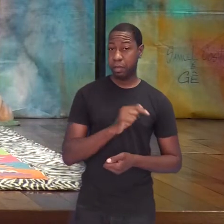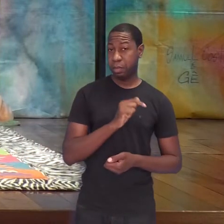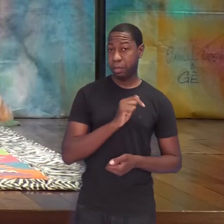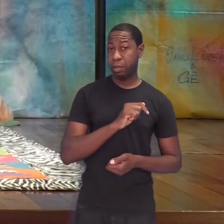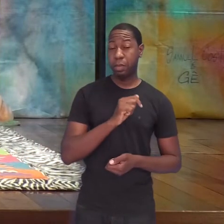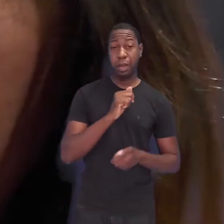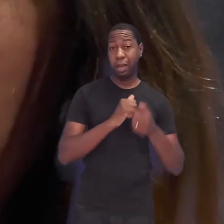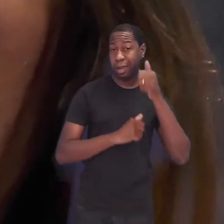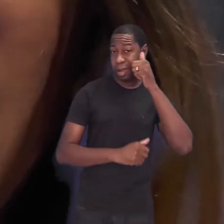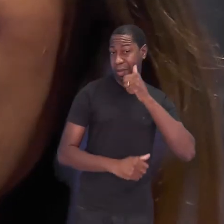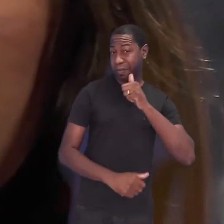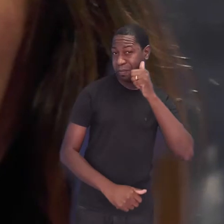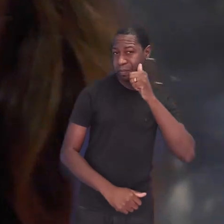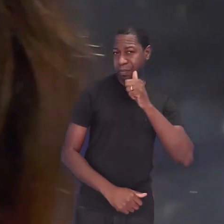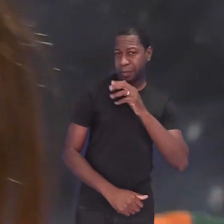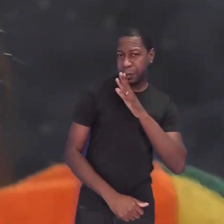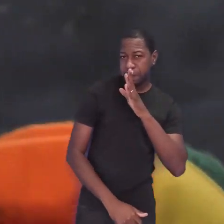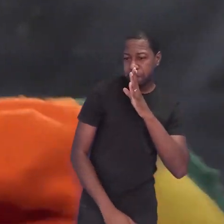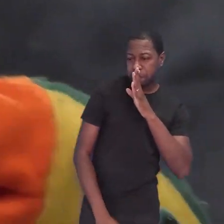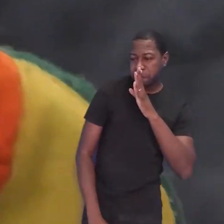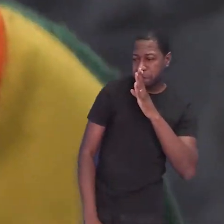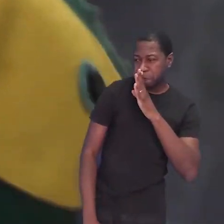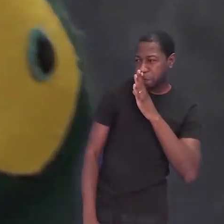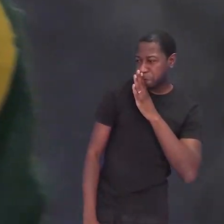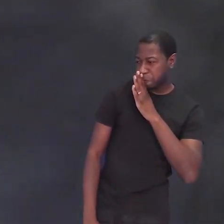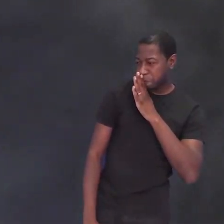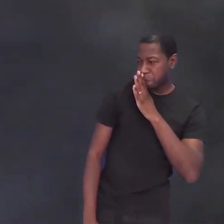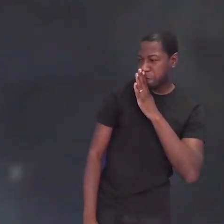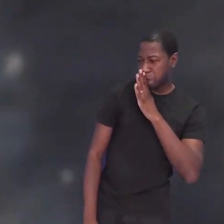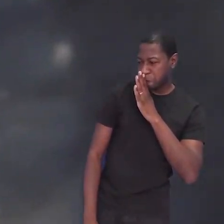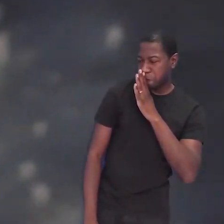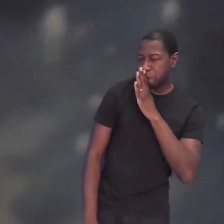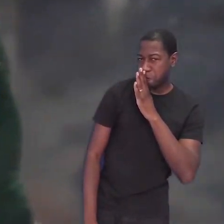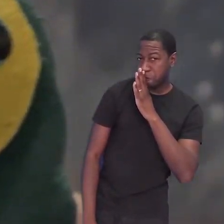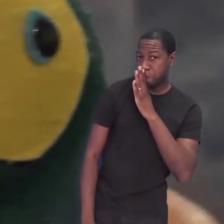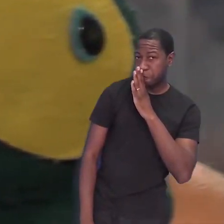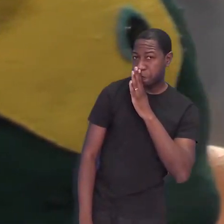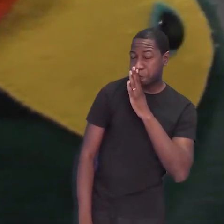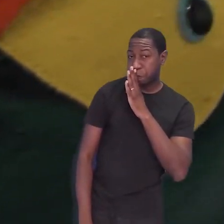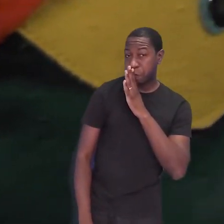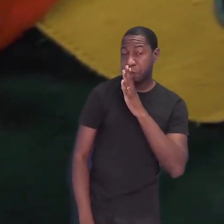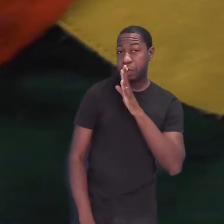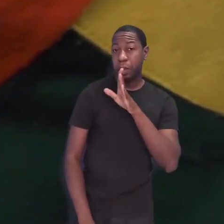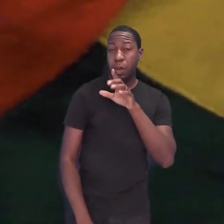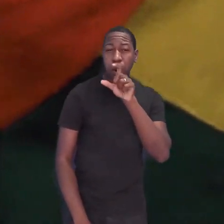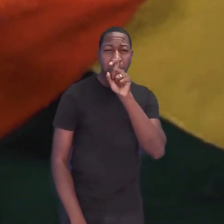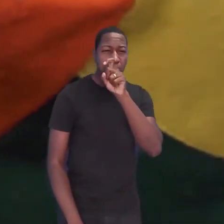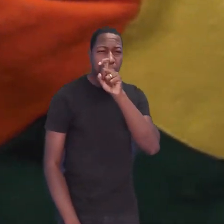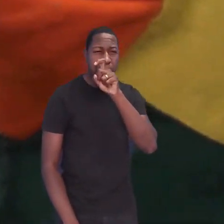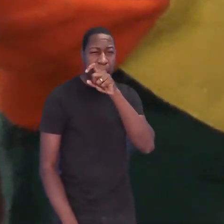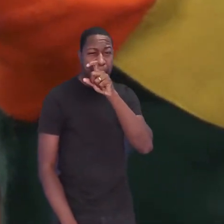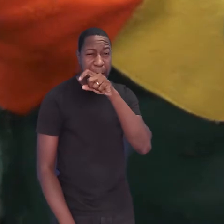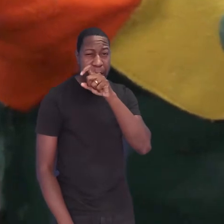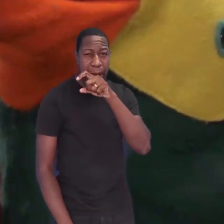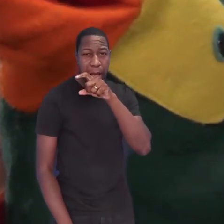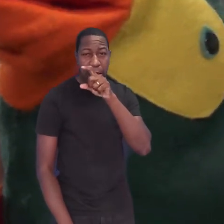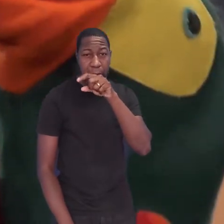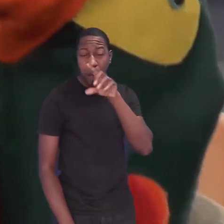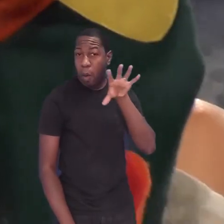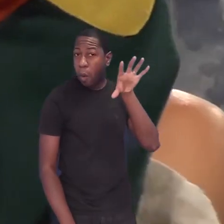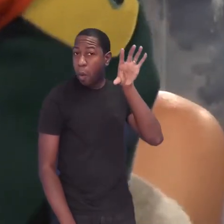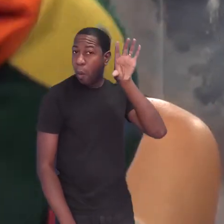em silêncio, mas o papagaio, quando ouviu aquela voz antiga do rei, logo